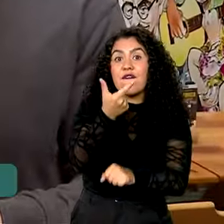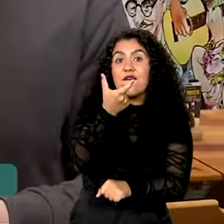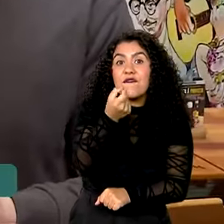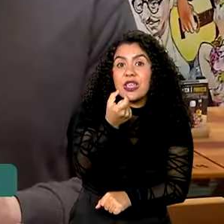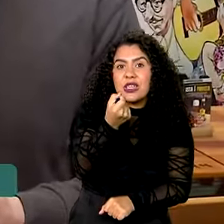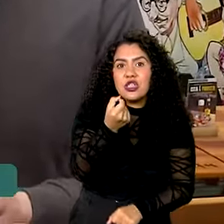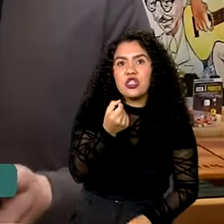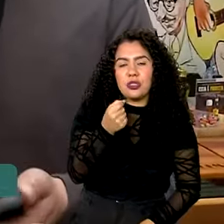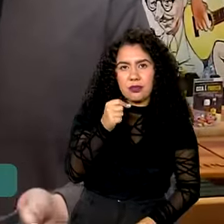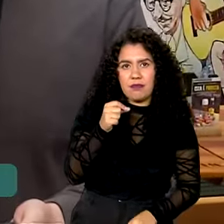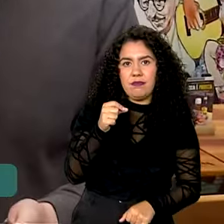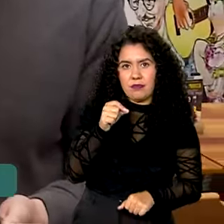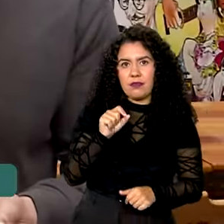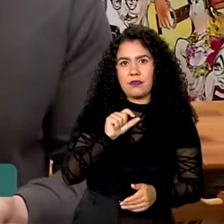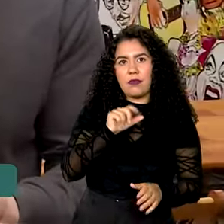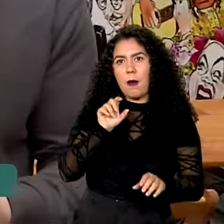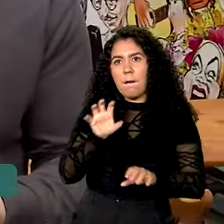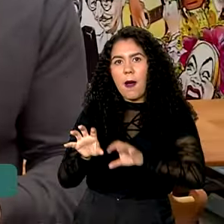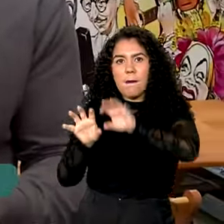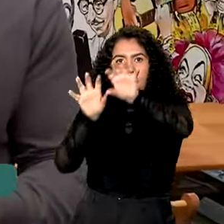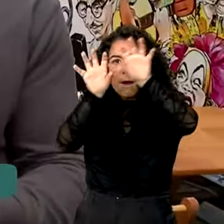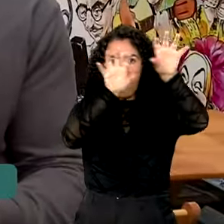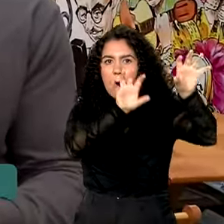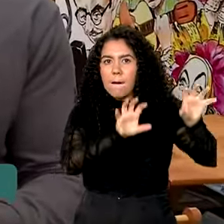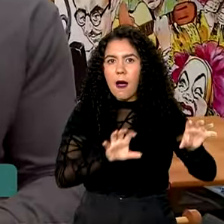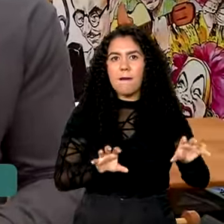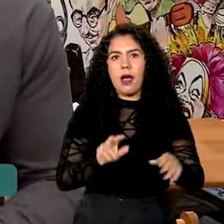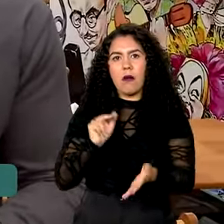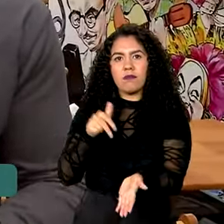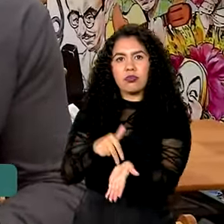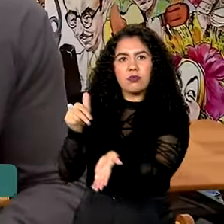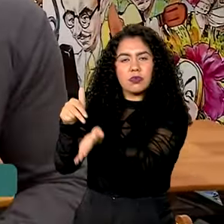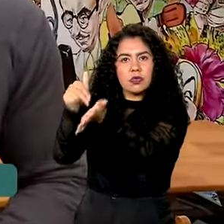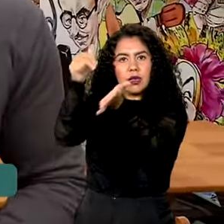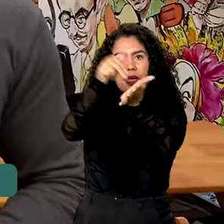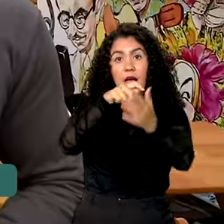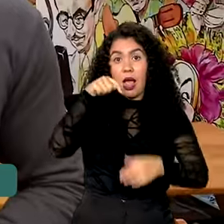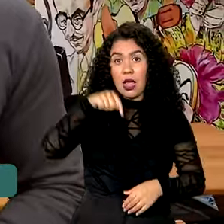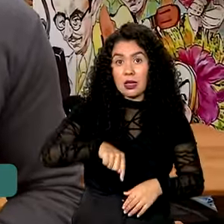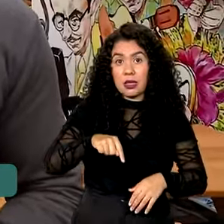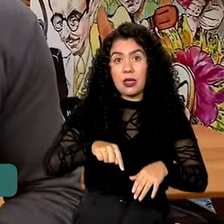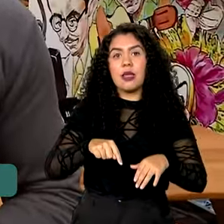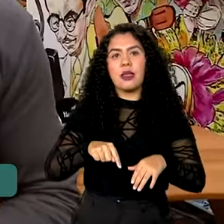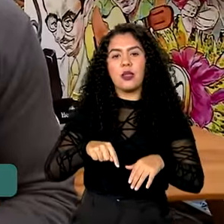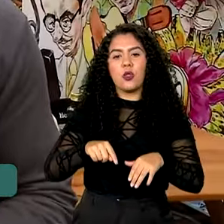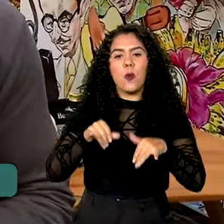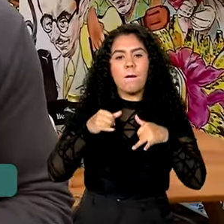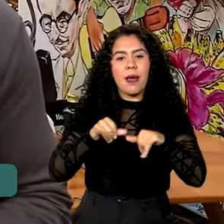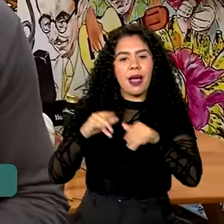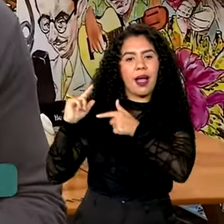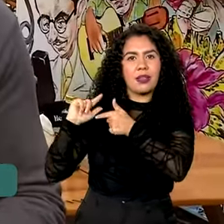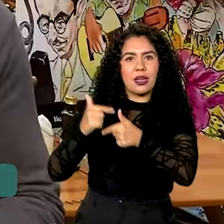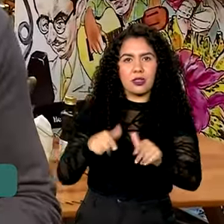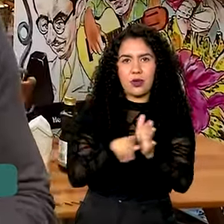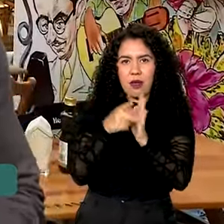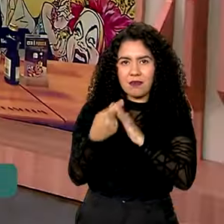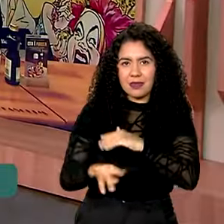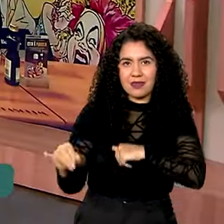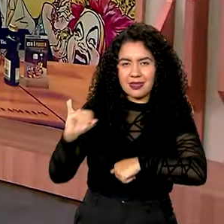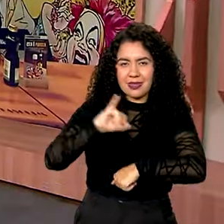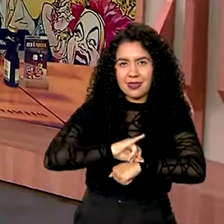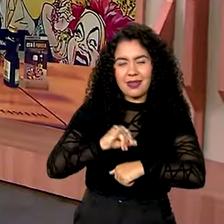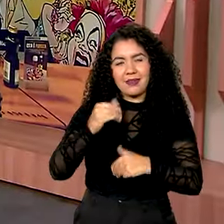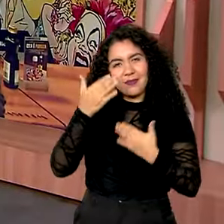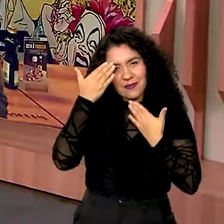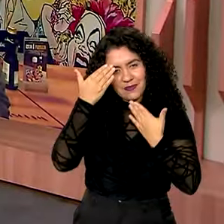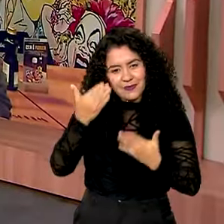o secretário falou. gente está no primeiro deles, aqui no mercado municipal, que fica na região central da cidade. Natália, volto com